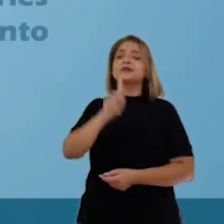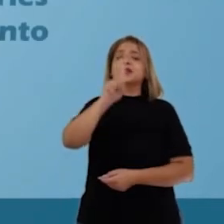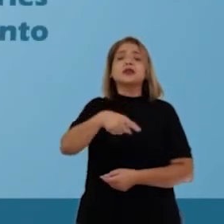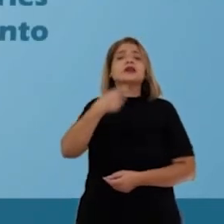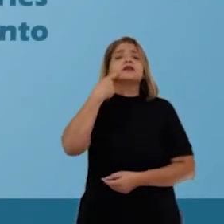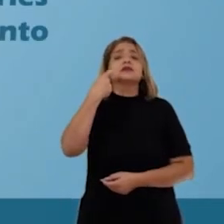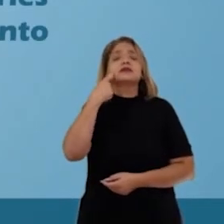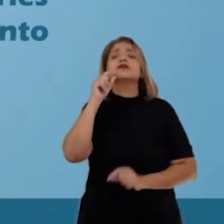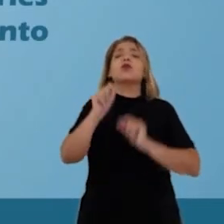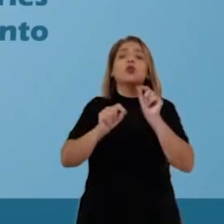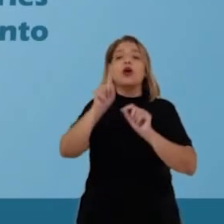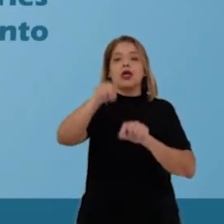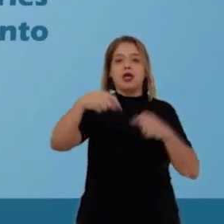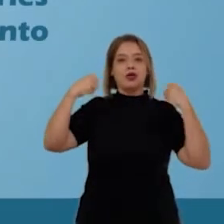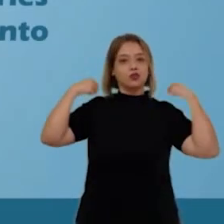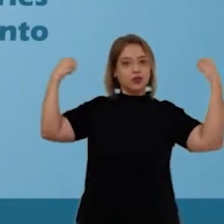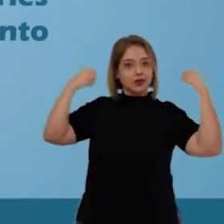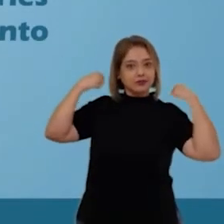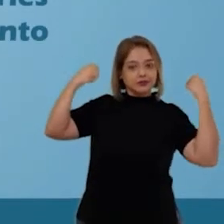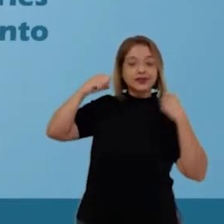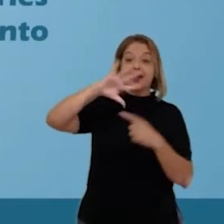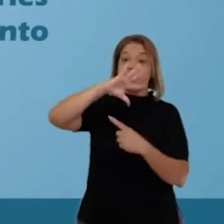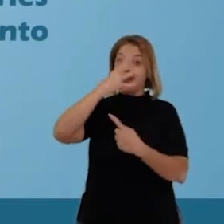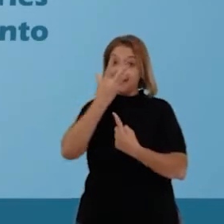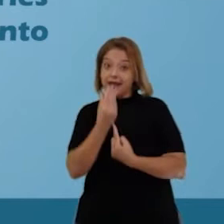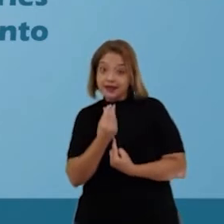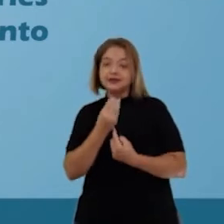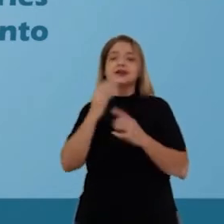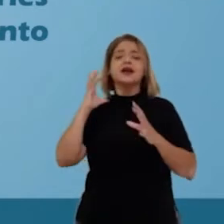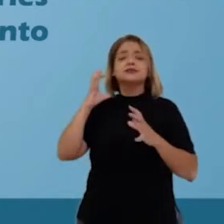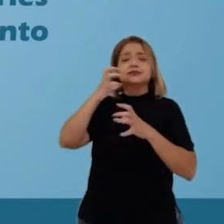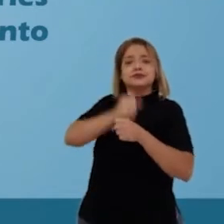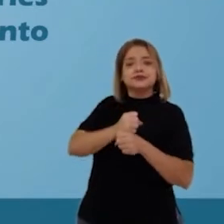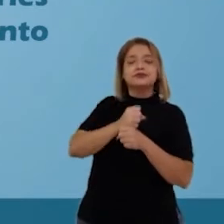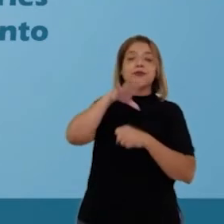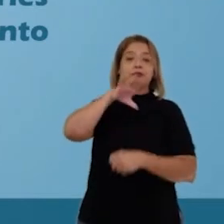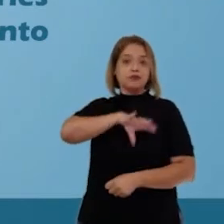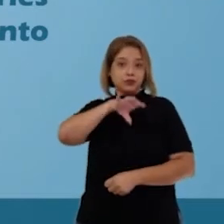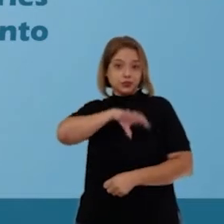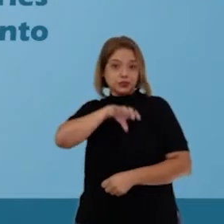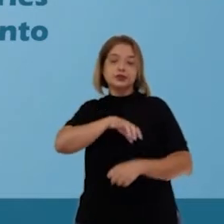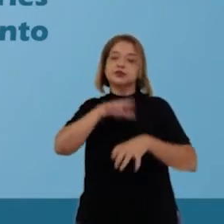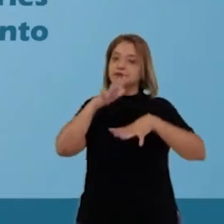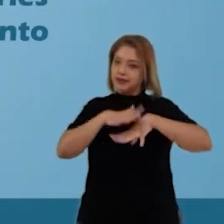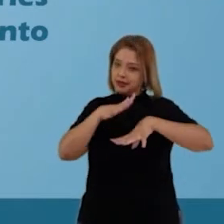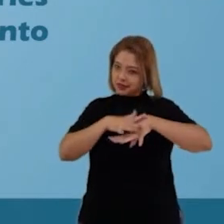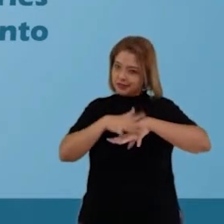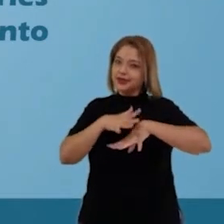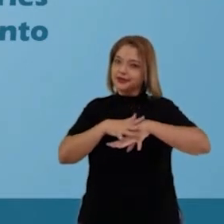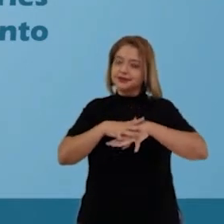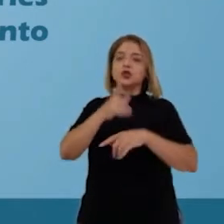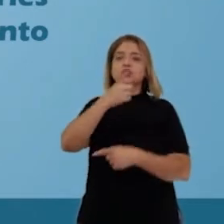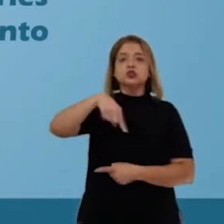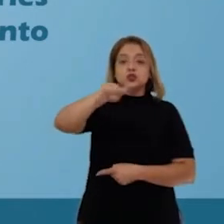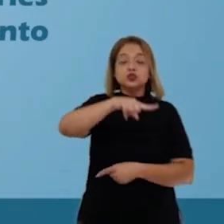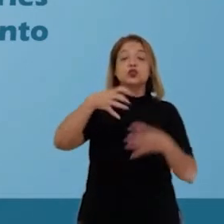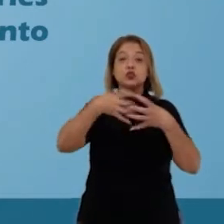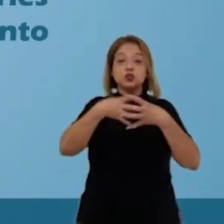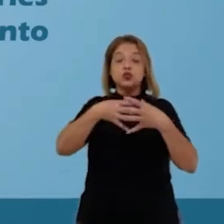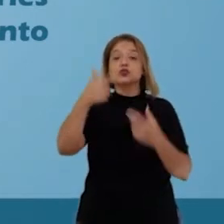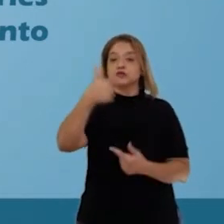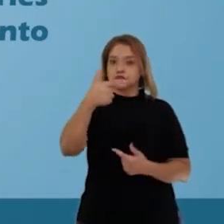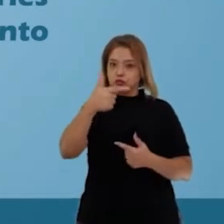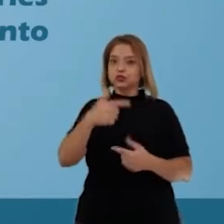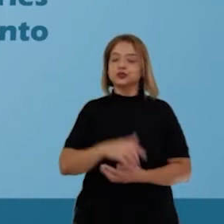Às sextas-feiras, teremos aulas de educação física, arte e revisão de português e matemática. Para as turmas de segundo